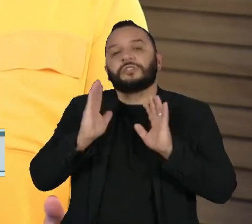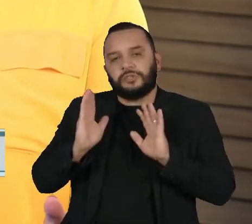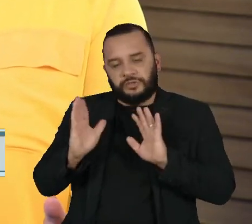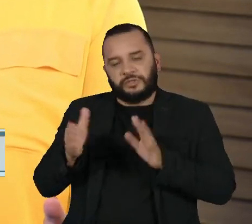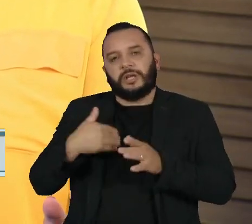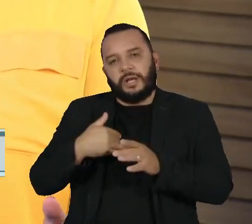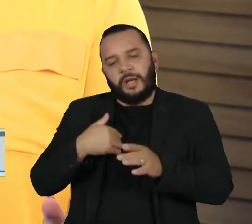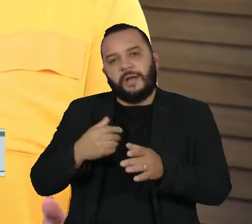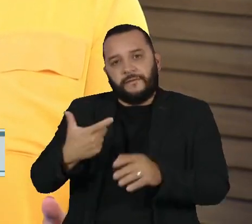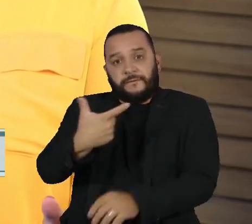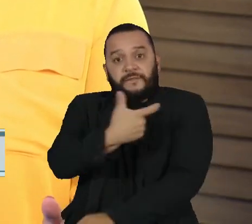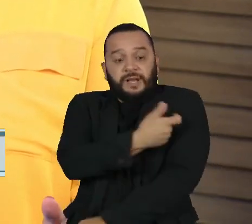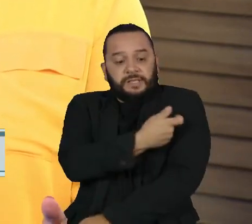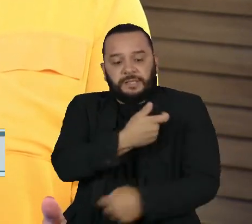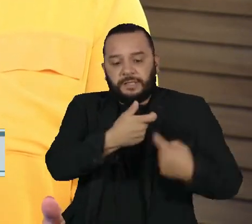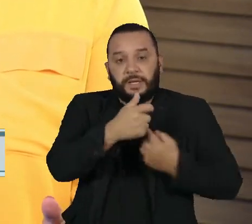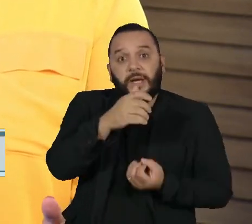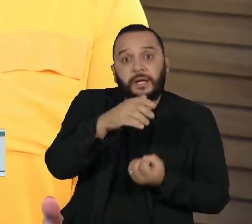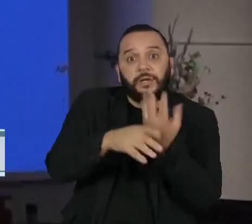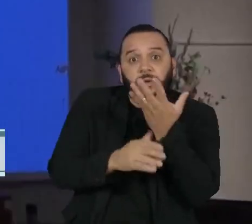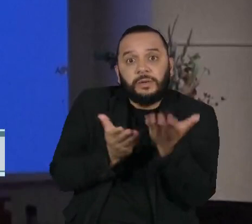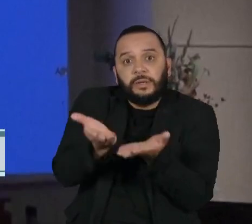mensageiro contra a Covid-19.